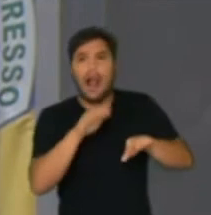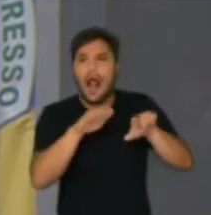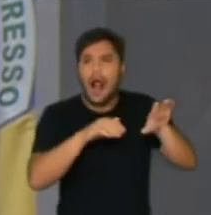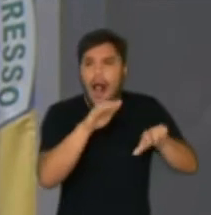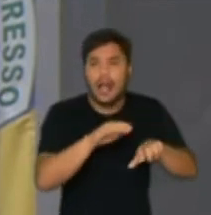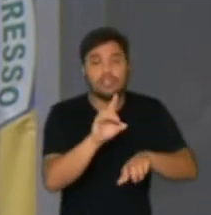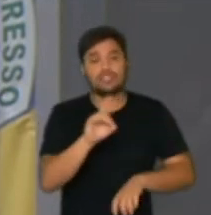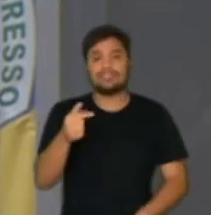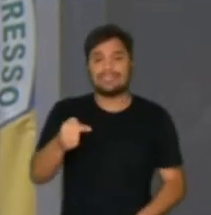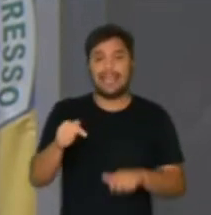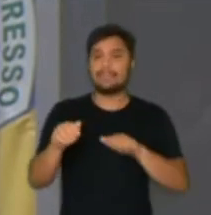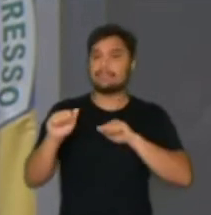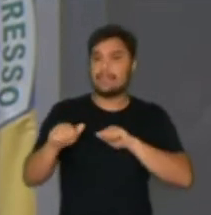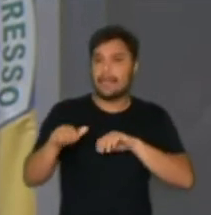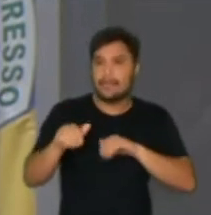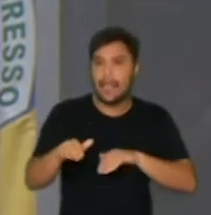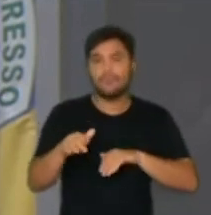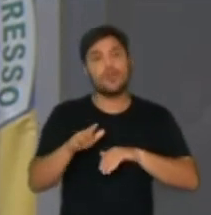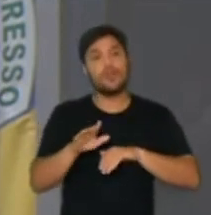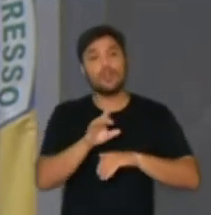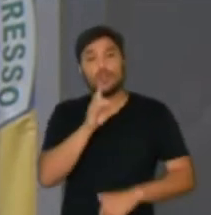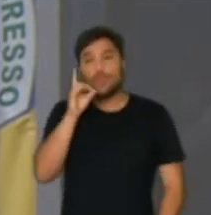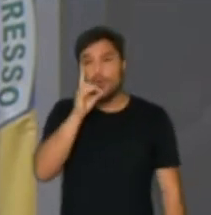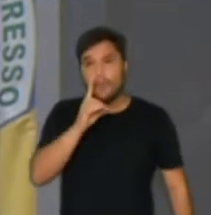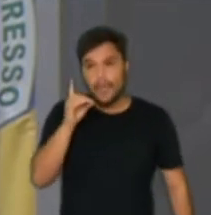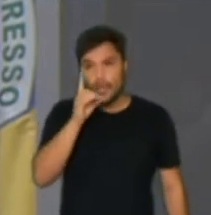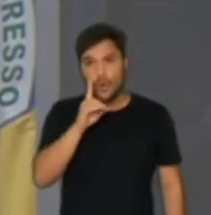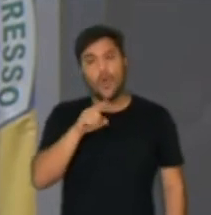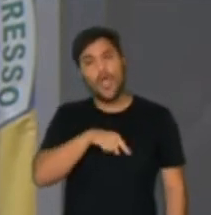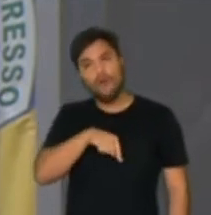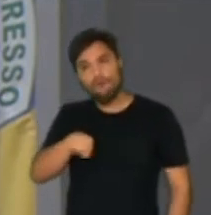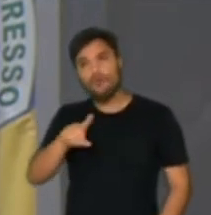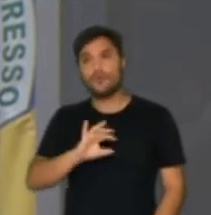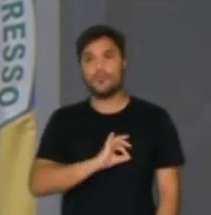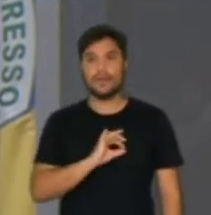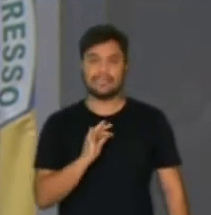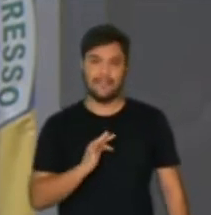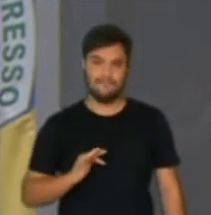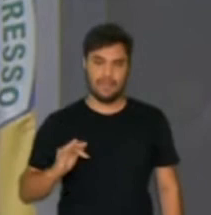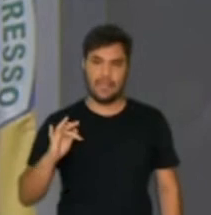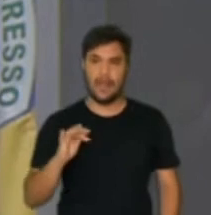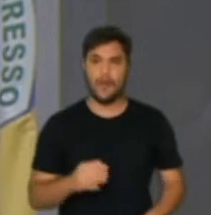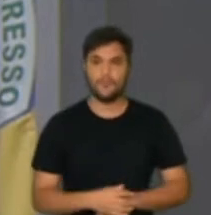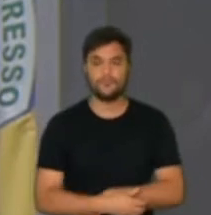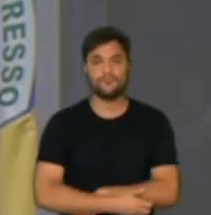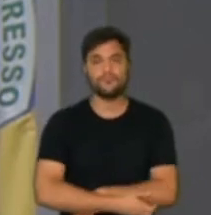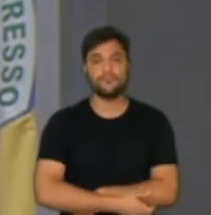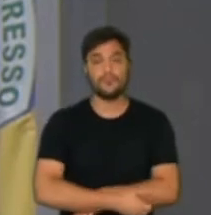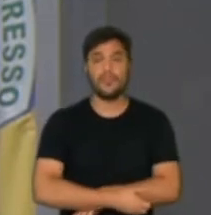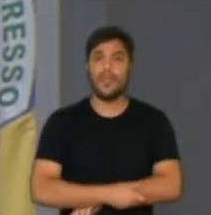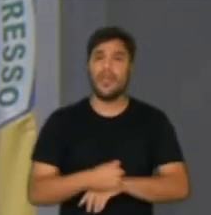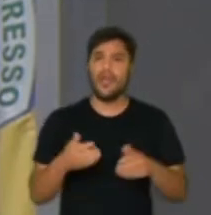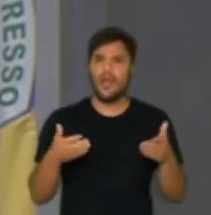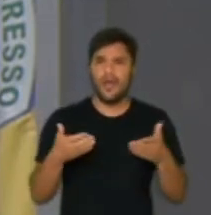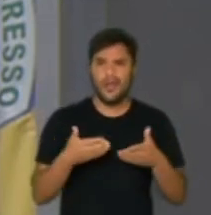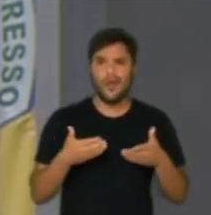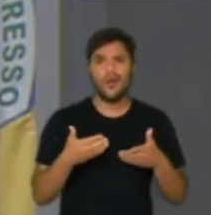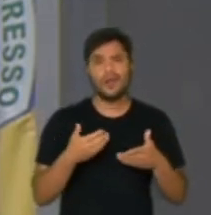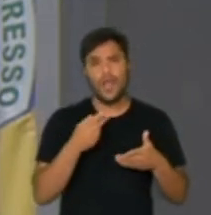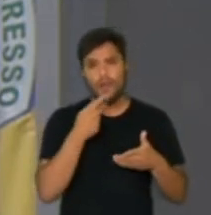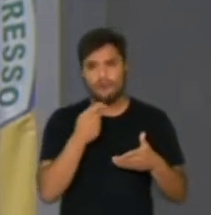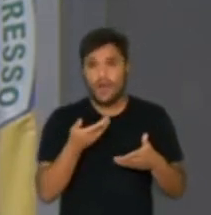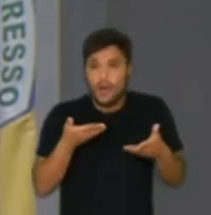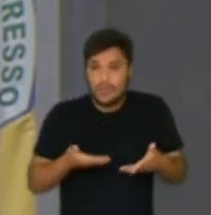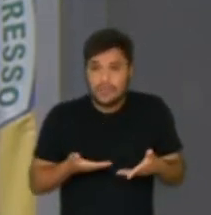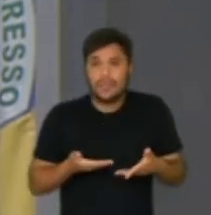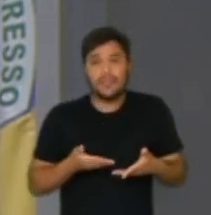no dia 7 de setembro, eu tive que, num domingo, prestar esclarecimentos à Polícia Federal. E agora eu faço questão de fazer esse depoimento